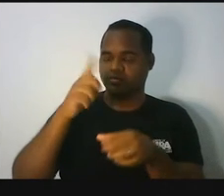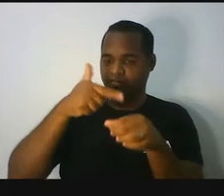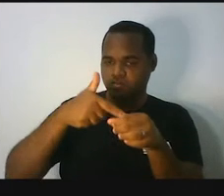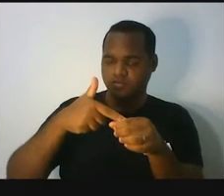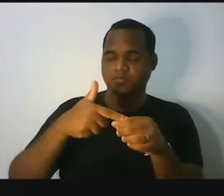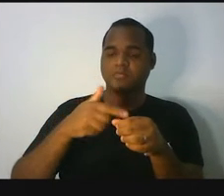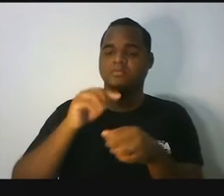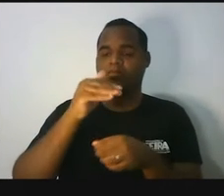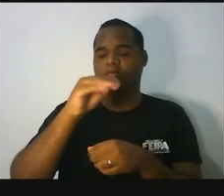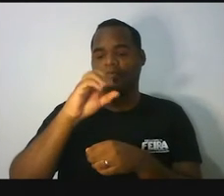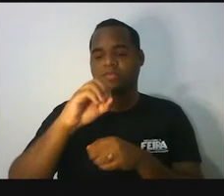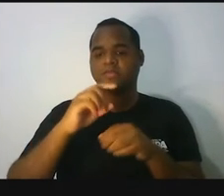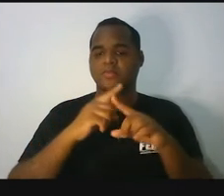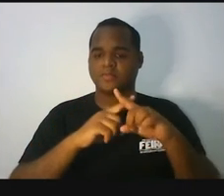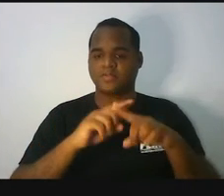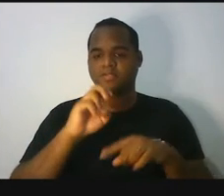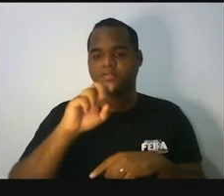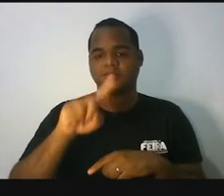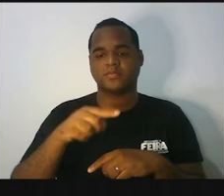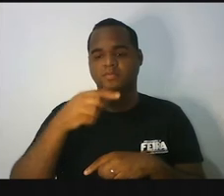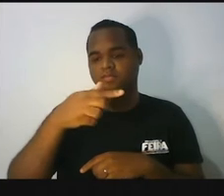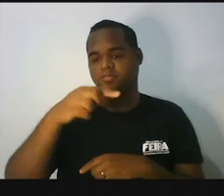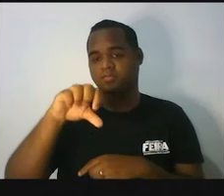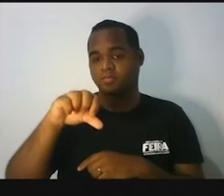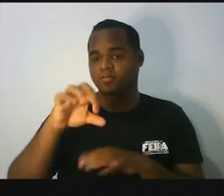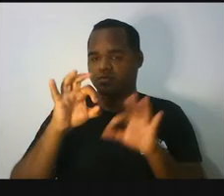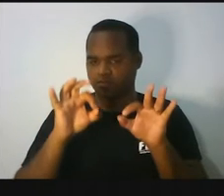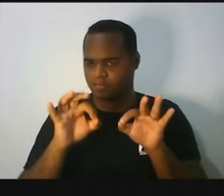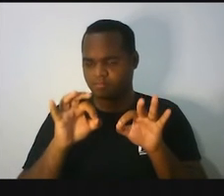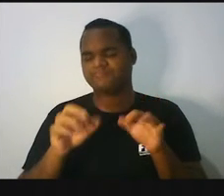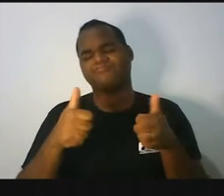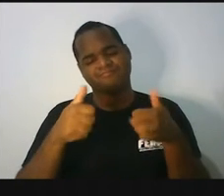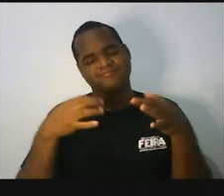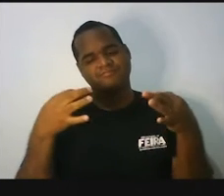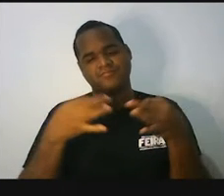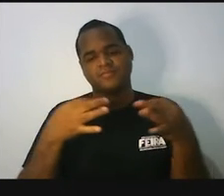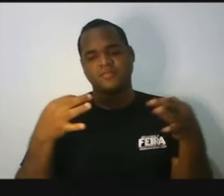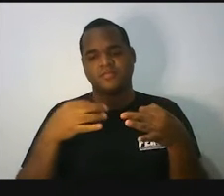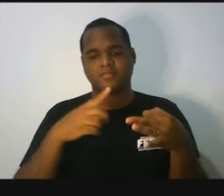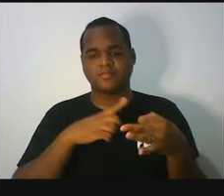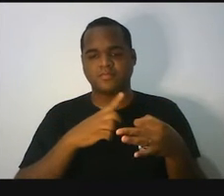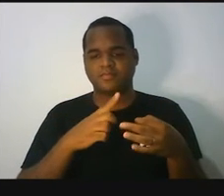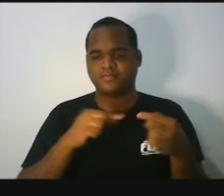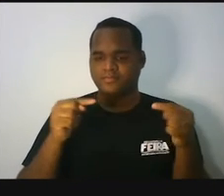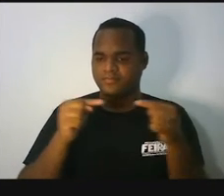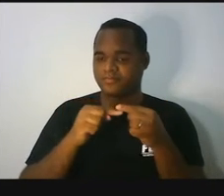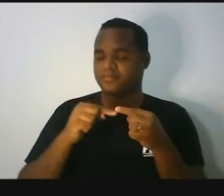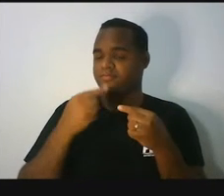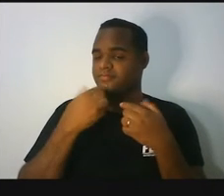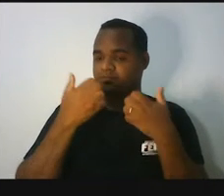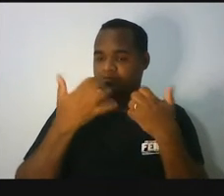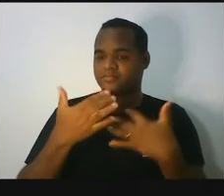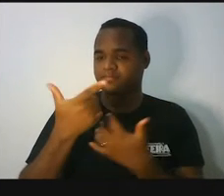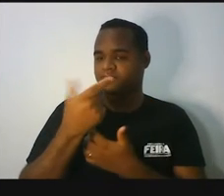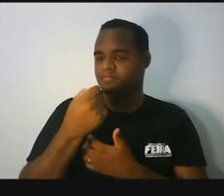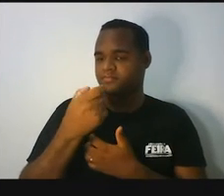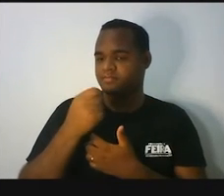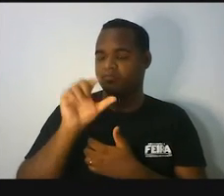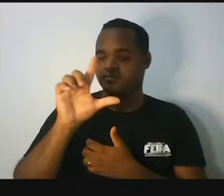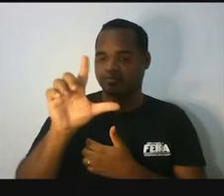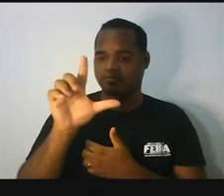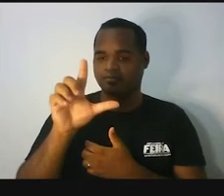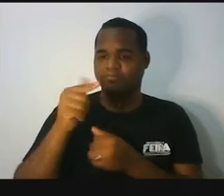R$ 5,79, seria Perfeito. Ah, então quer dizer que se fossem 20 litros de gasolina,